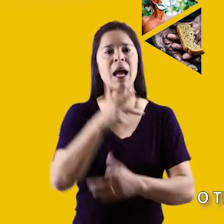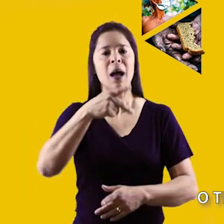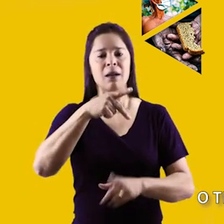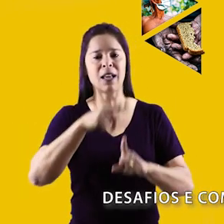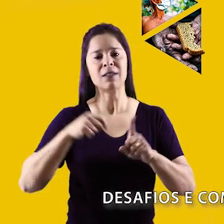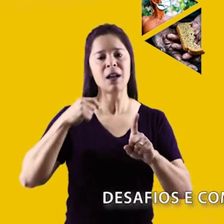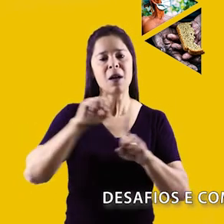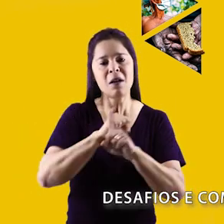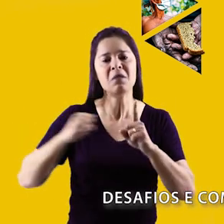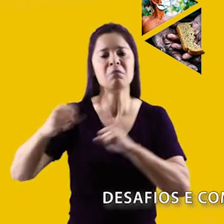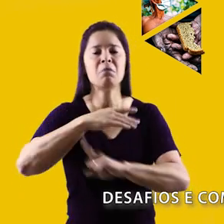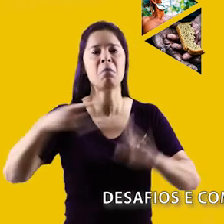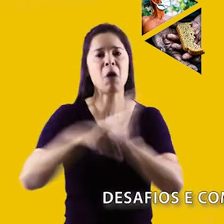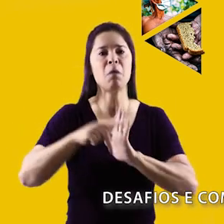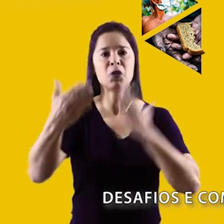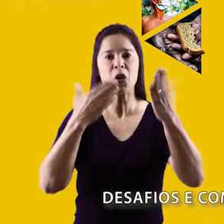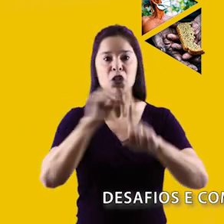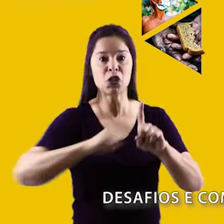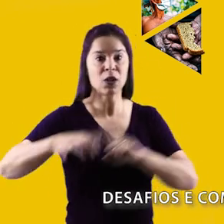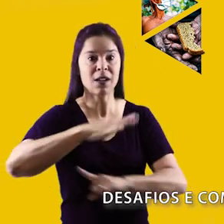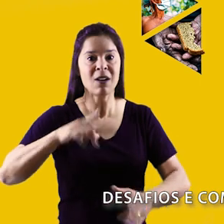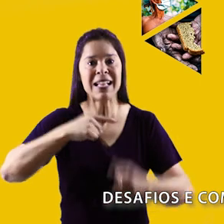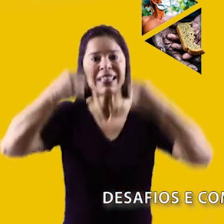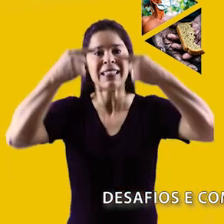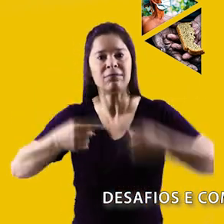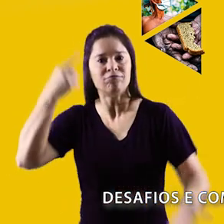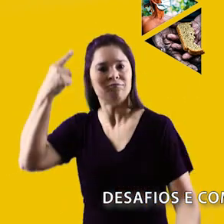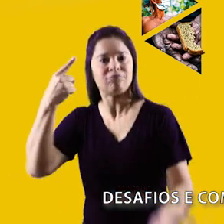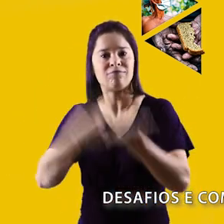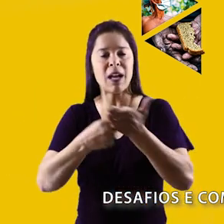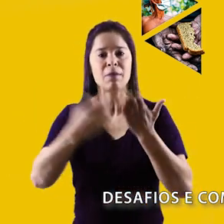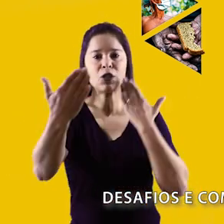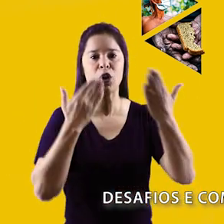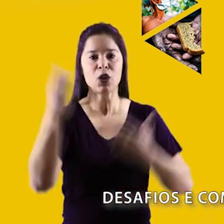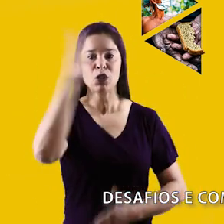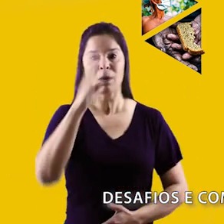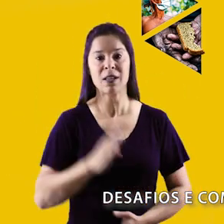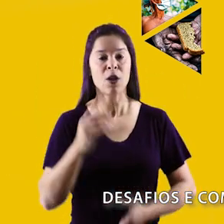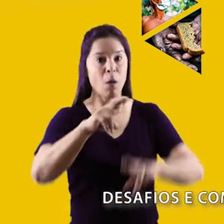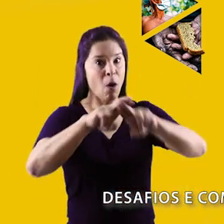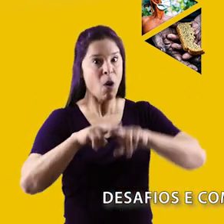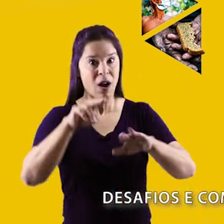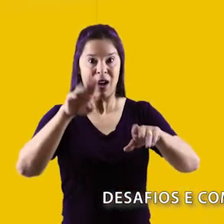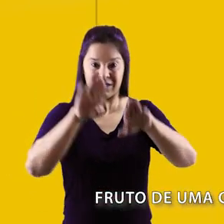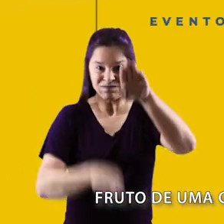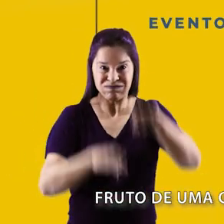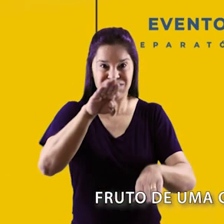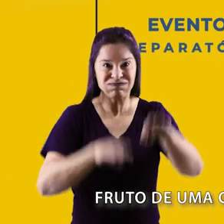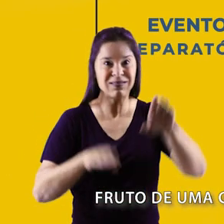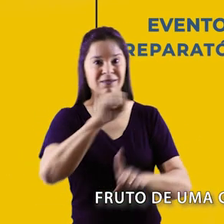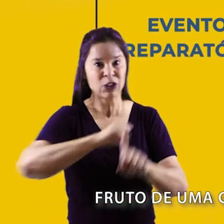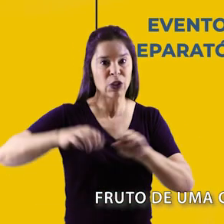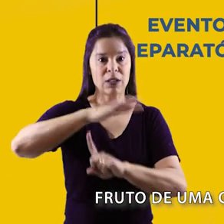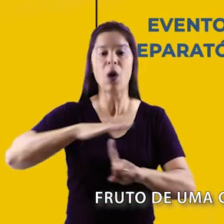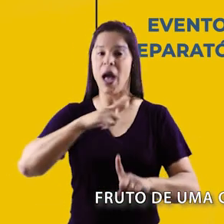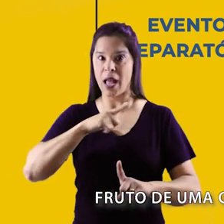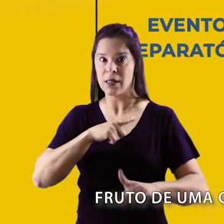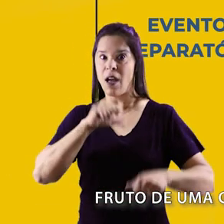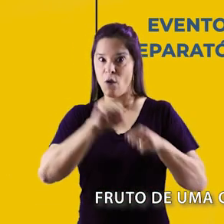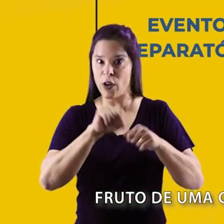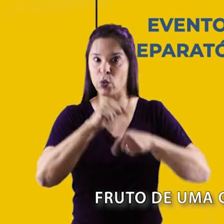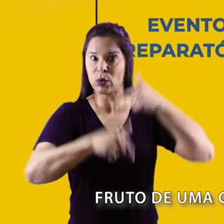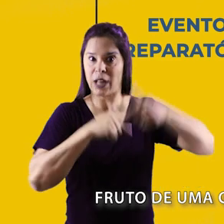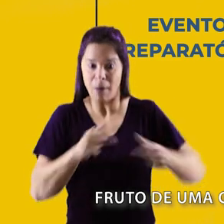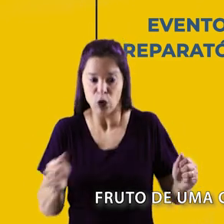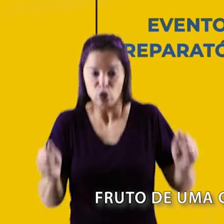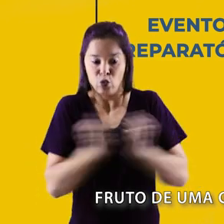pandemia, desafios e compromissos para a psicologia brasileira frente às desigualdades sociais. Fruto de uma construção coletiva